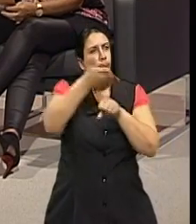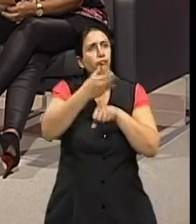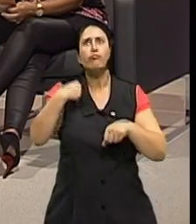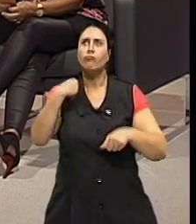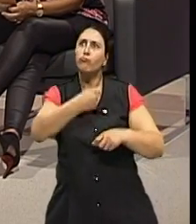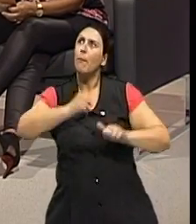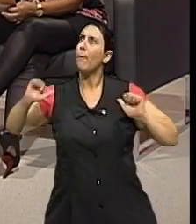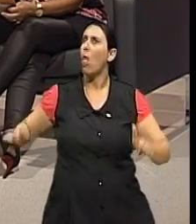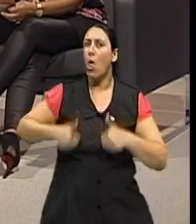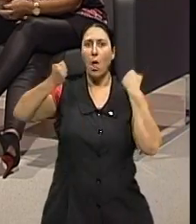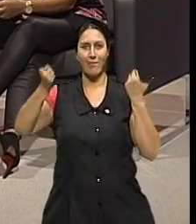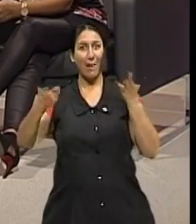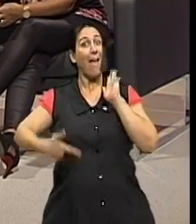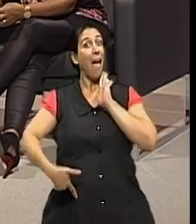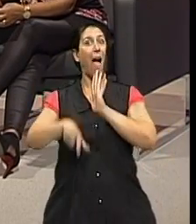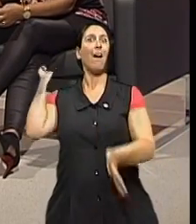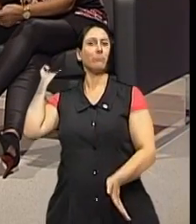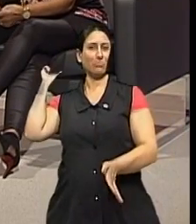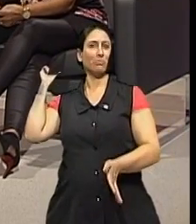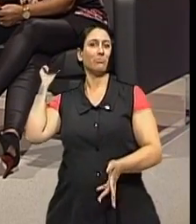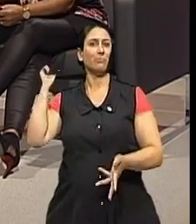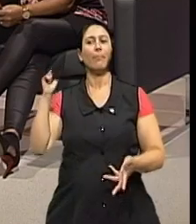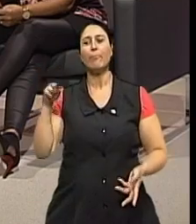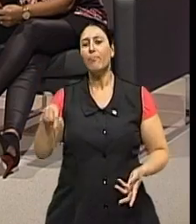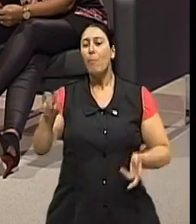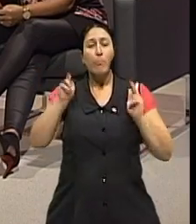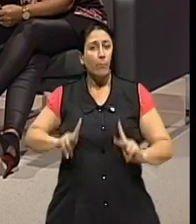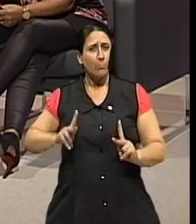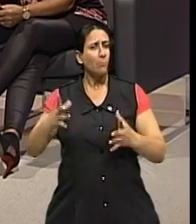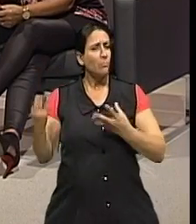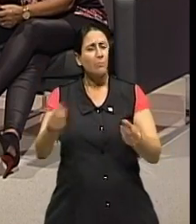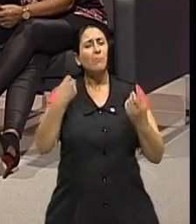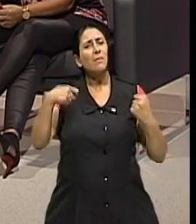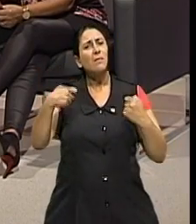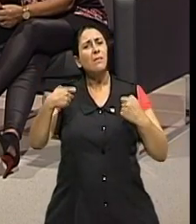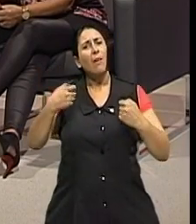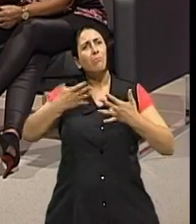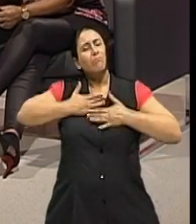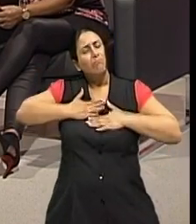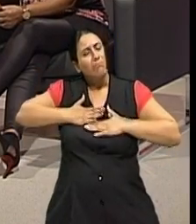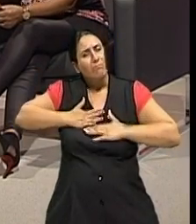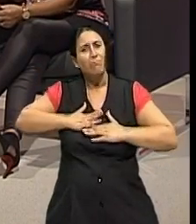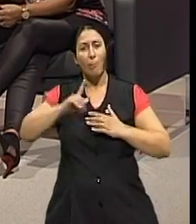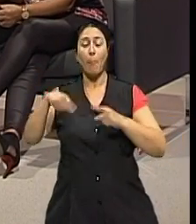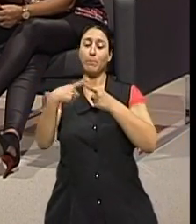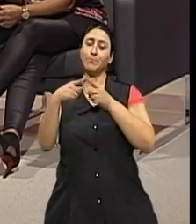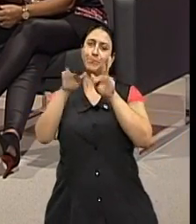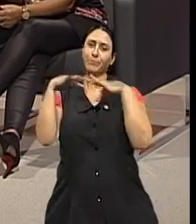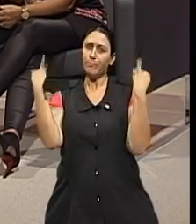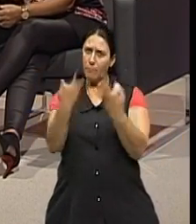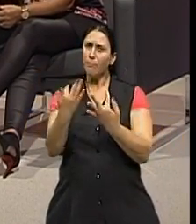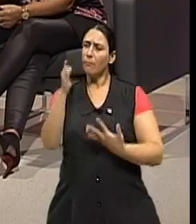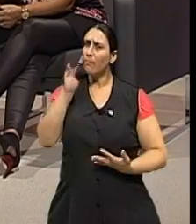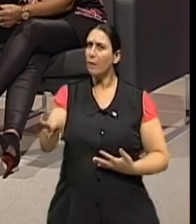sim. E isso é verdade mesmo, né? Procurar o especialista, até para se tranquilizar, muitas vezes os familiares estão vendo como um quadro mais